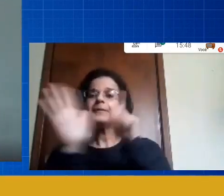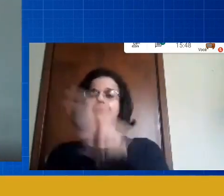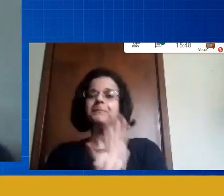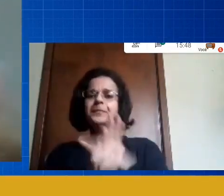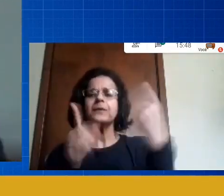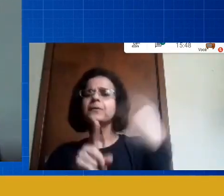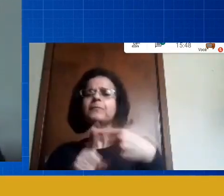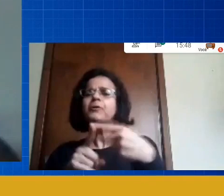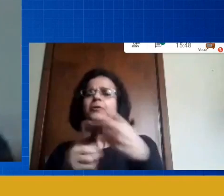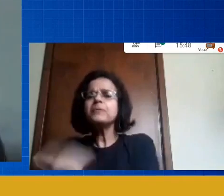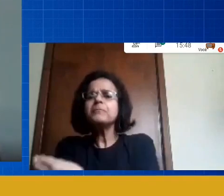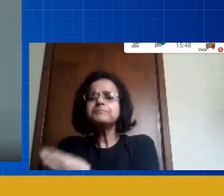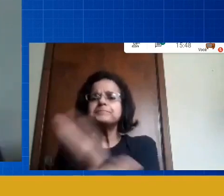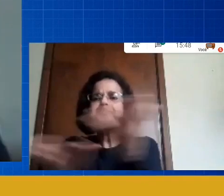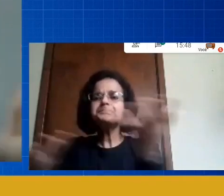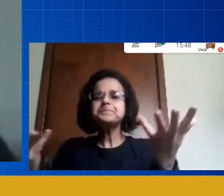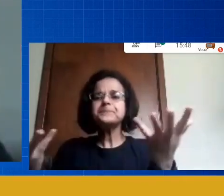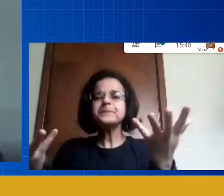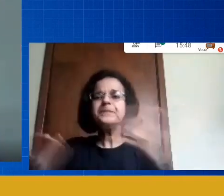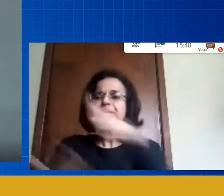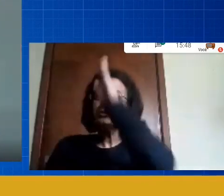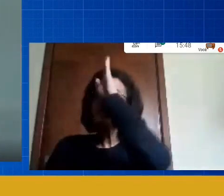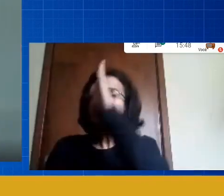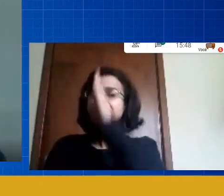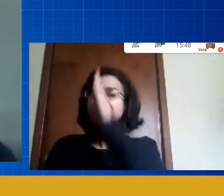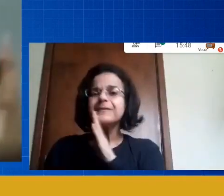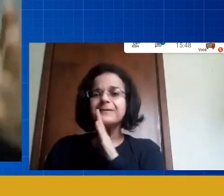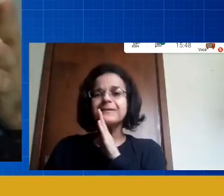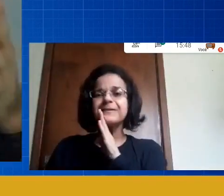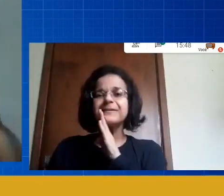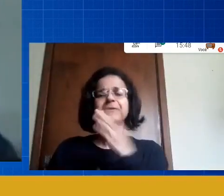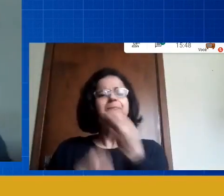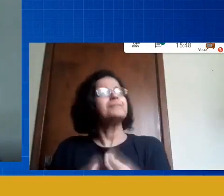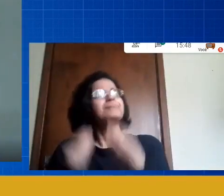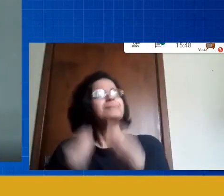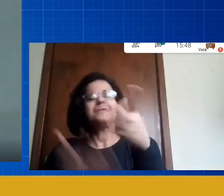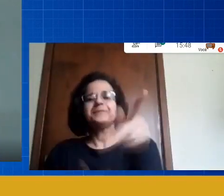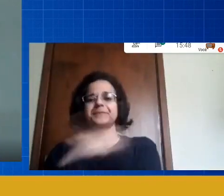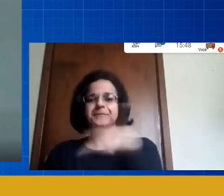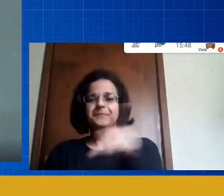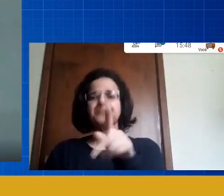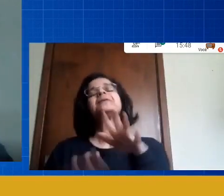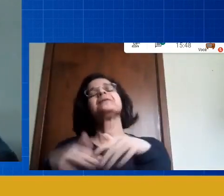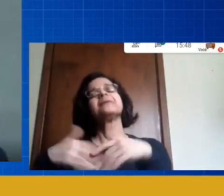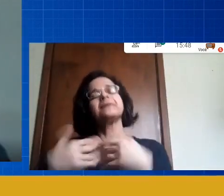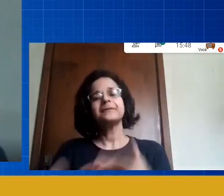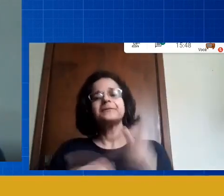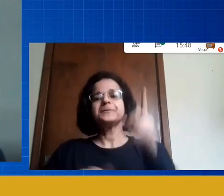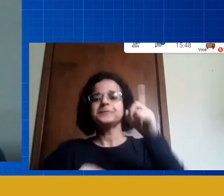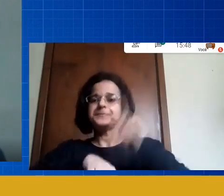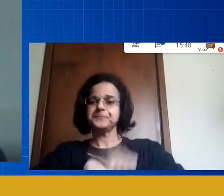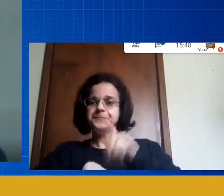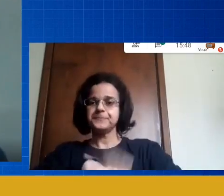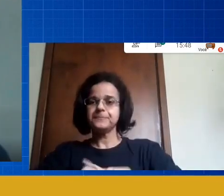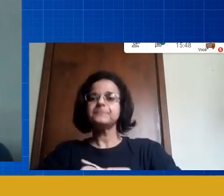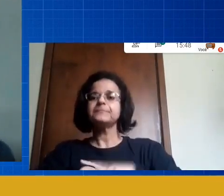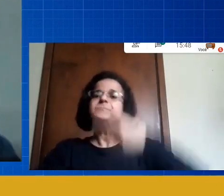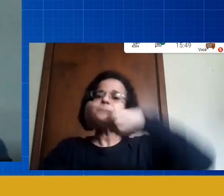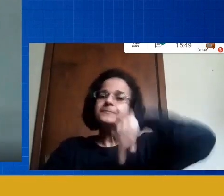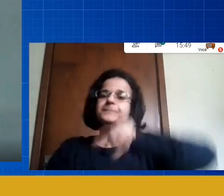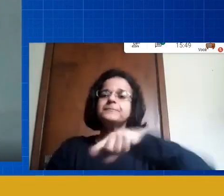distribuir essas coisas de graça por que dar isso para os professores esse é o momento que a gente precisa aproveitar